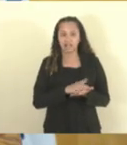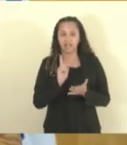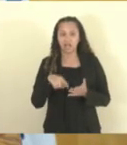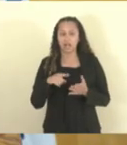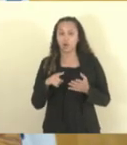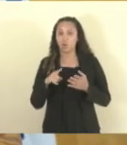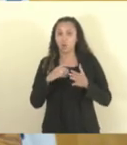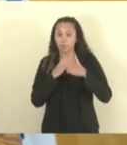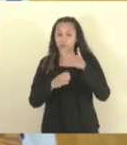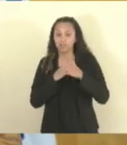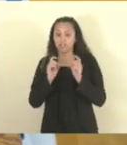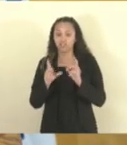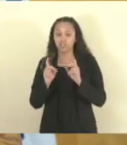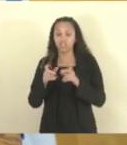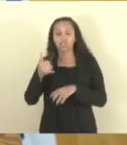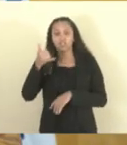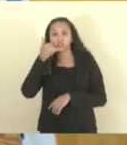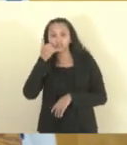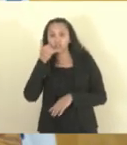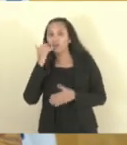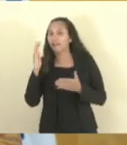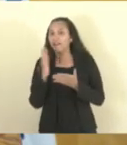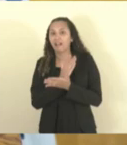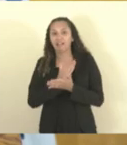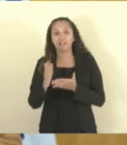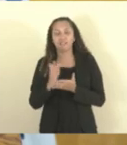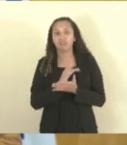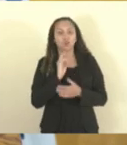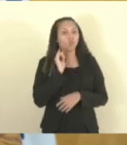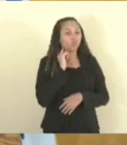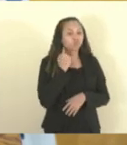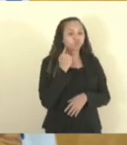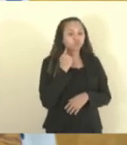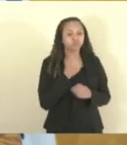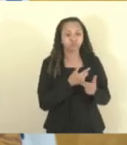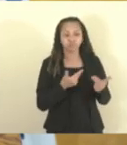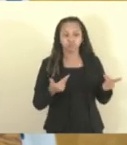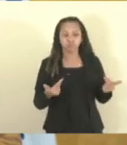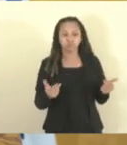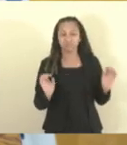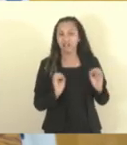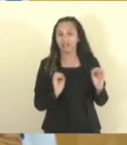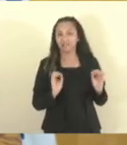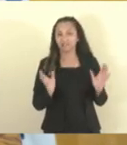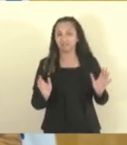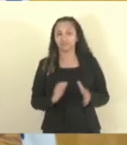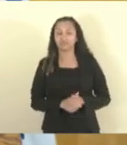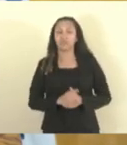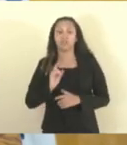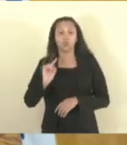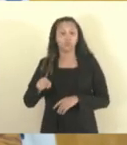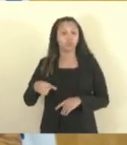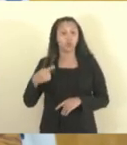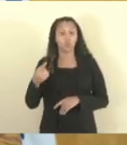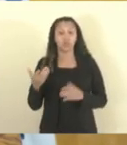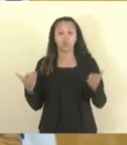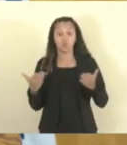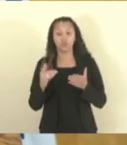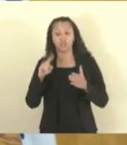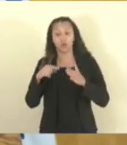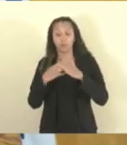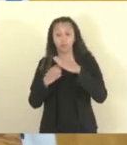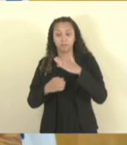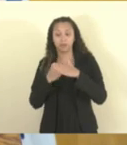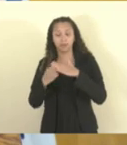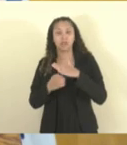celulares. Nada a ver com resíduos sólidos. E pouco tempo após, hoje é uma das empresas que mais